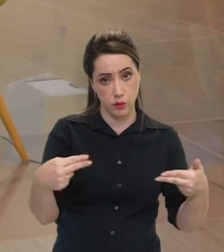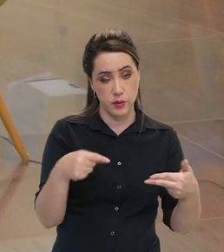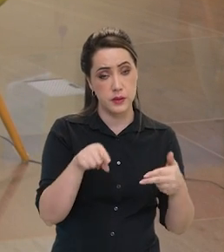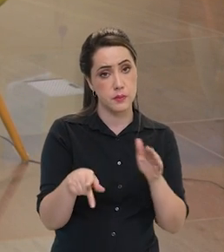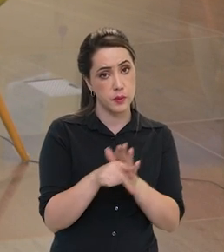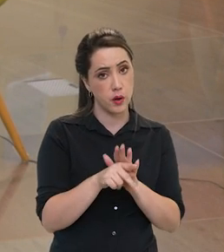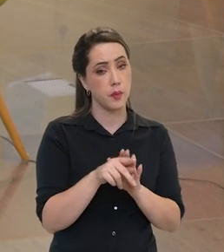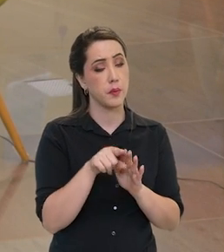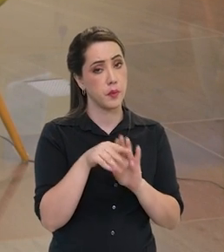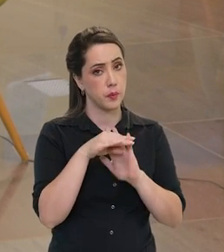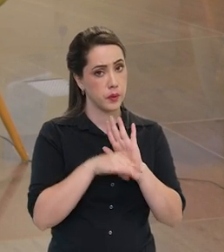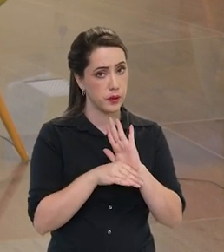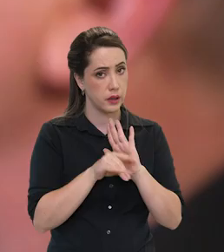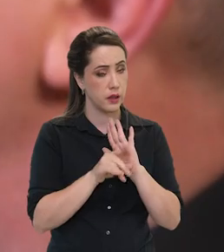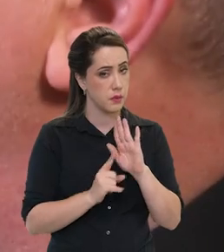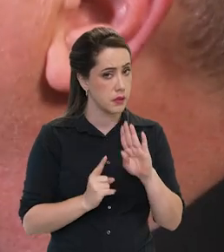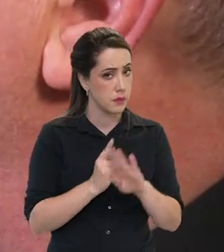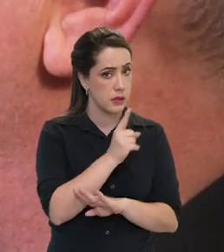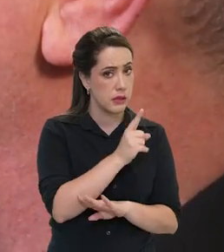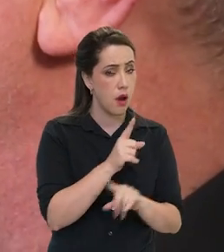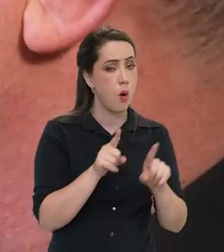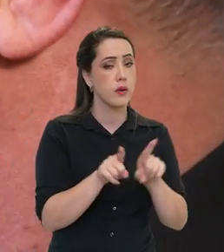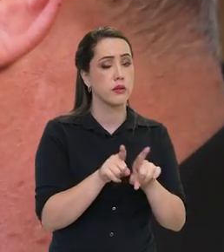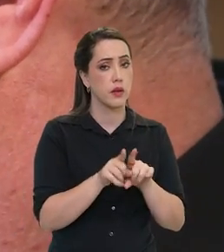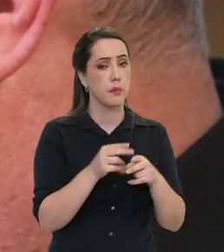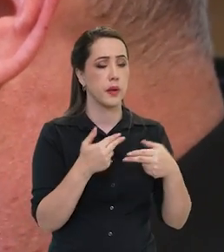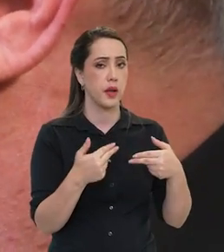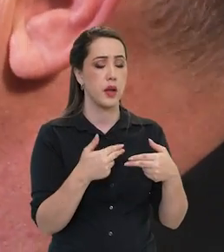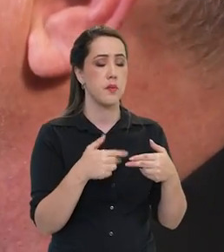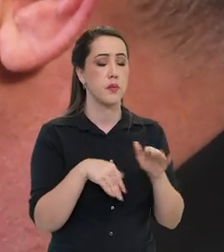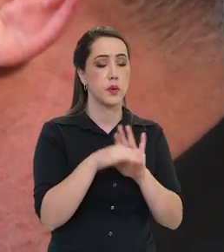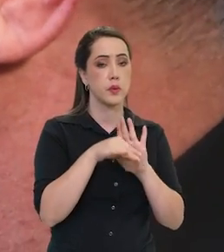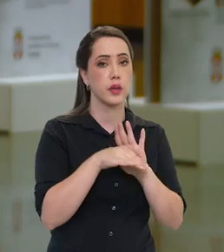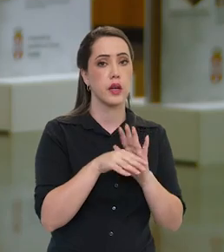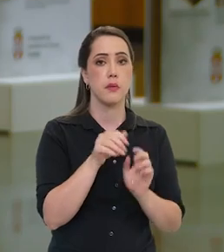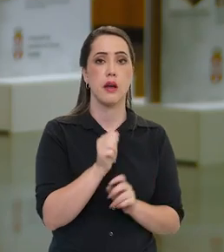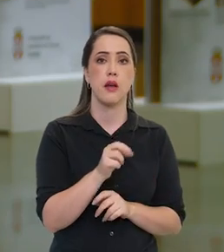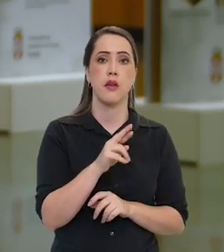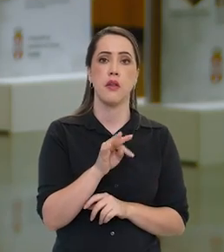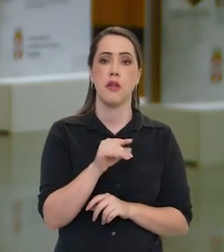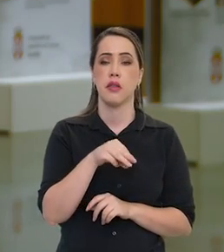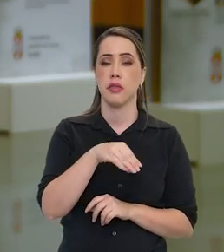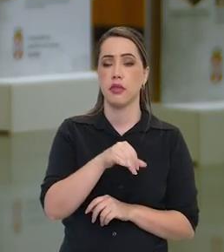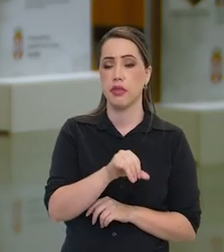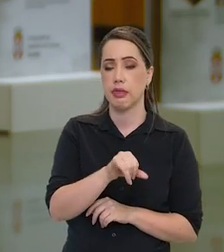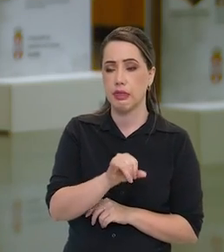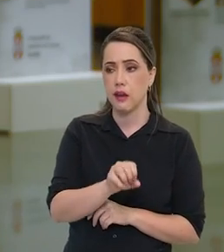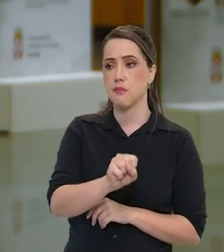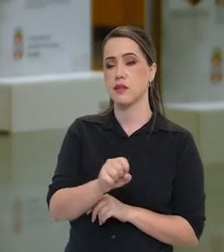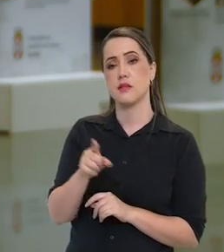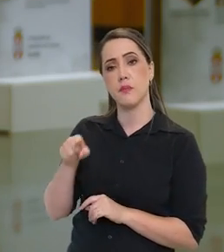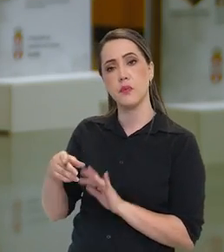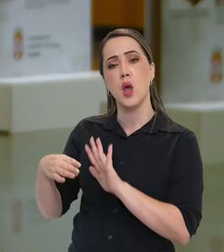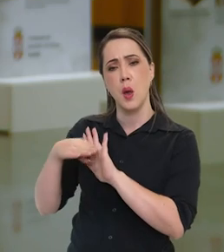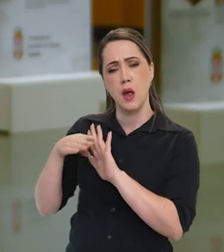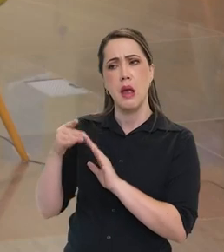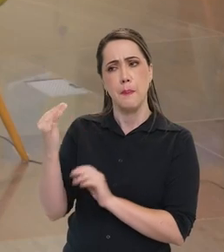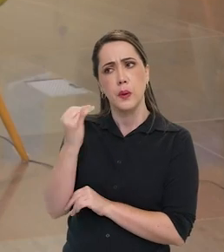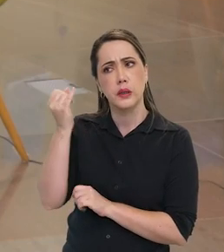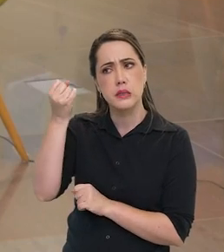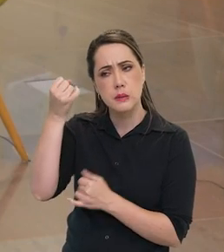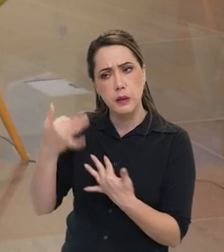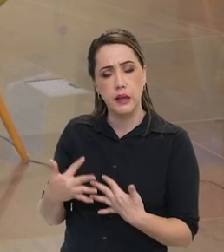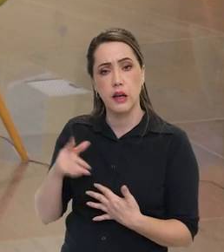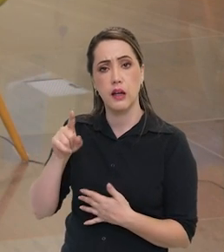espacial. Também nas empresas que vão fornecer para o programa Artemis. E algo que é importante sempre atentar é